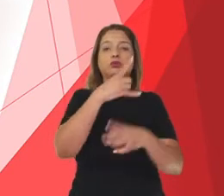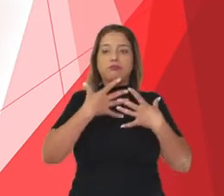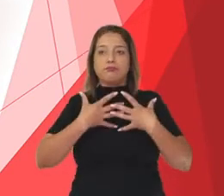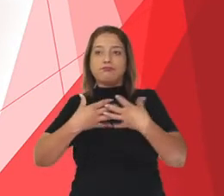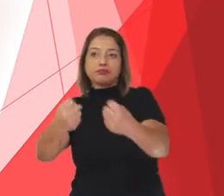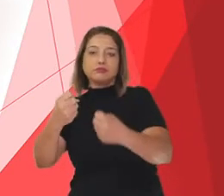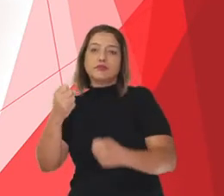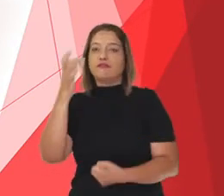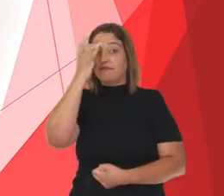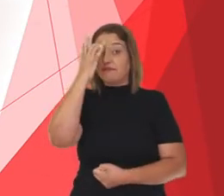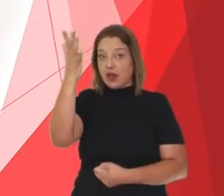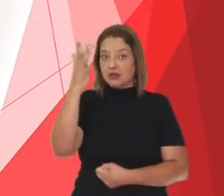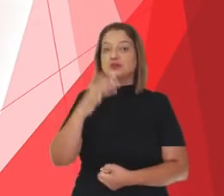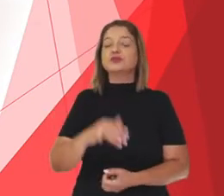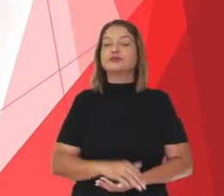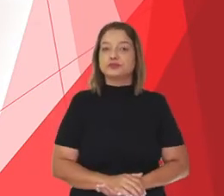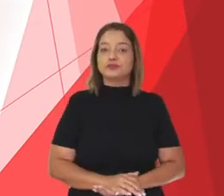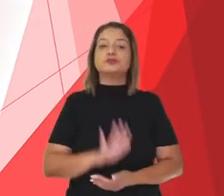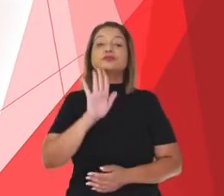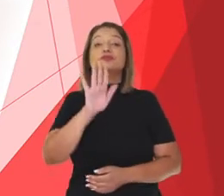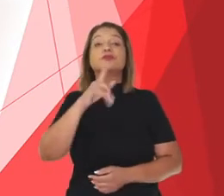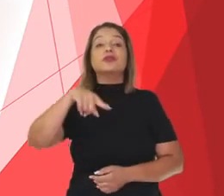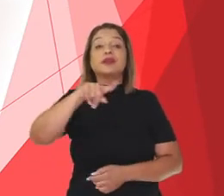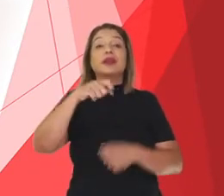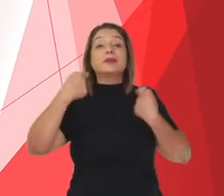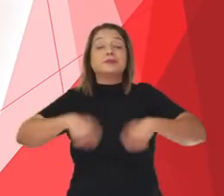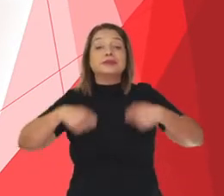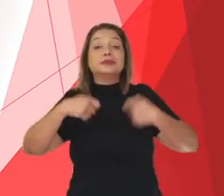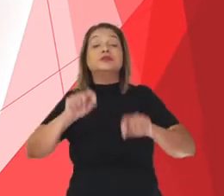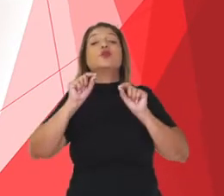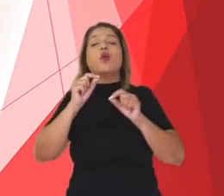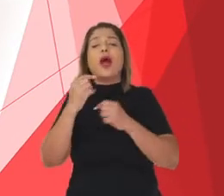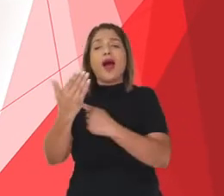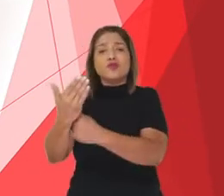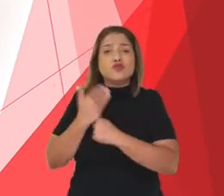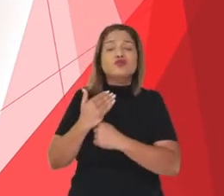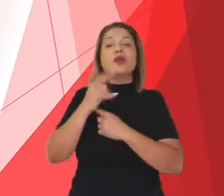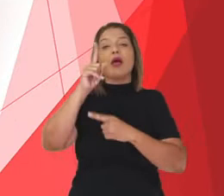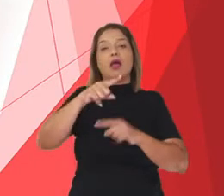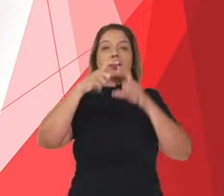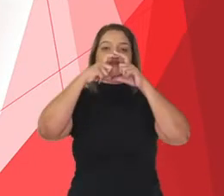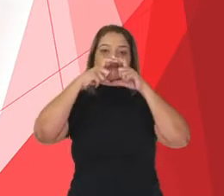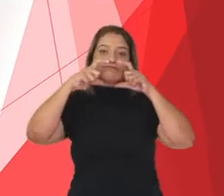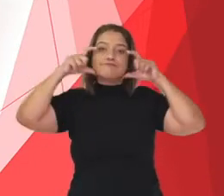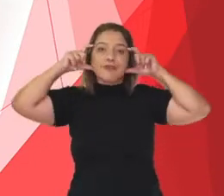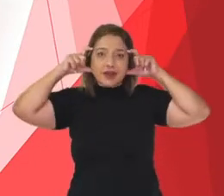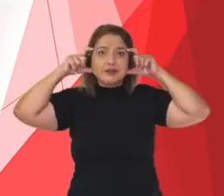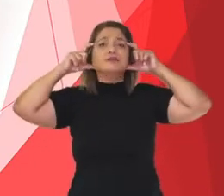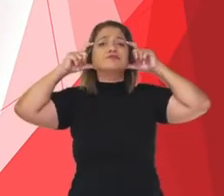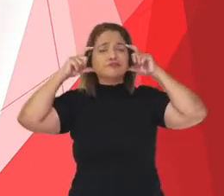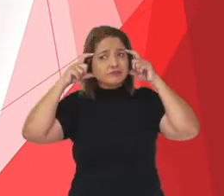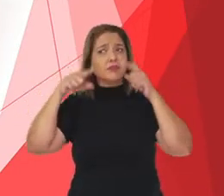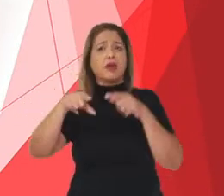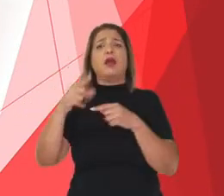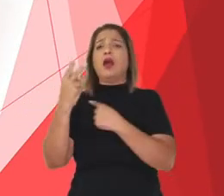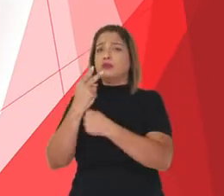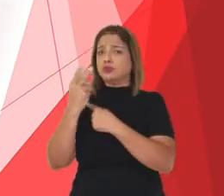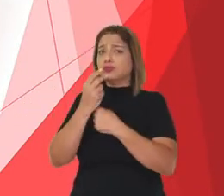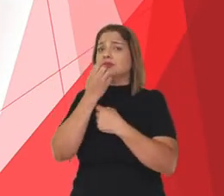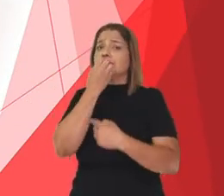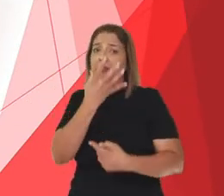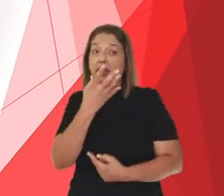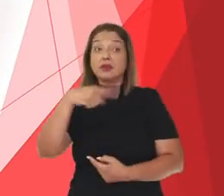Uma grande aliada é a máscara. Ela funciona muito bem quando